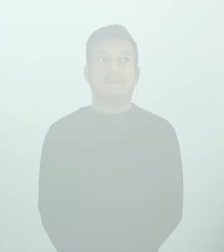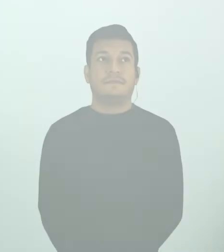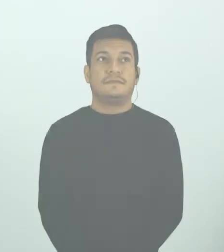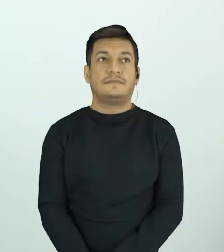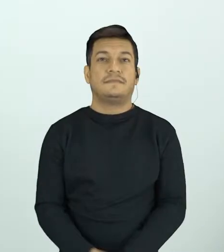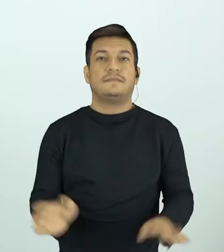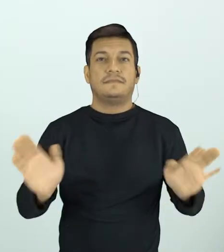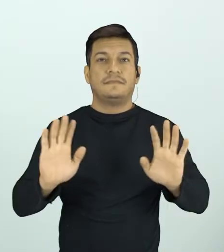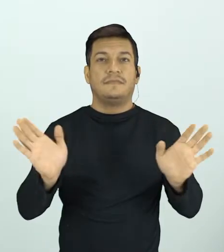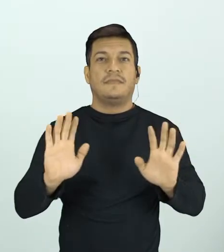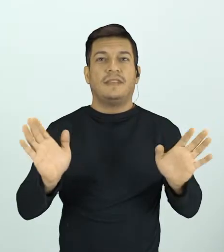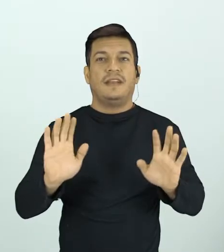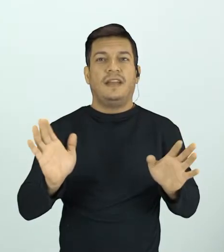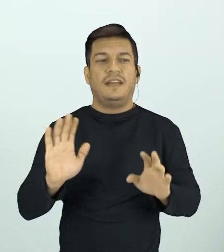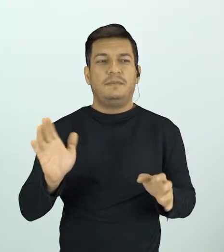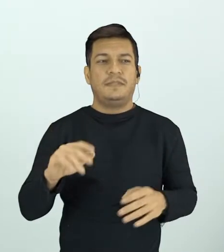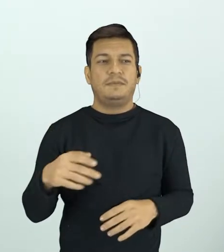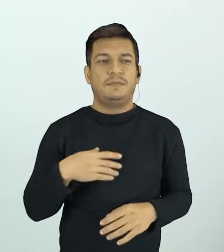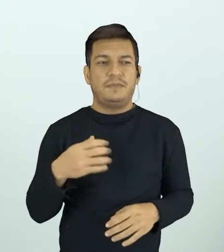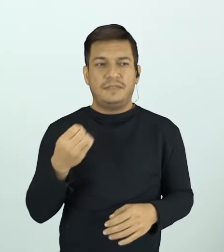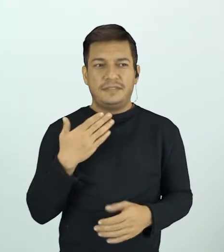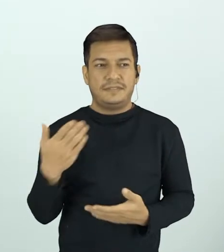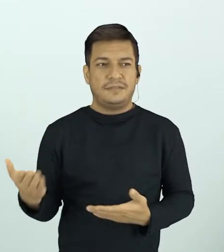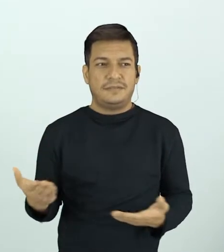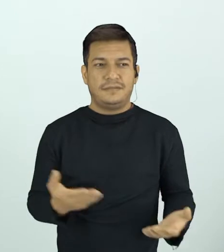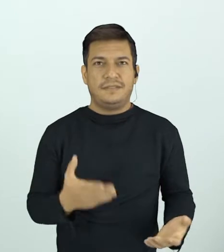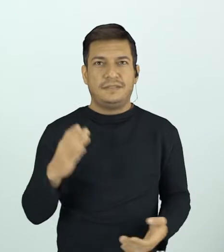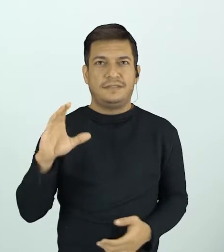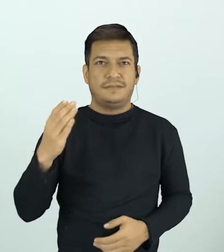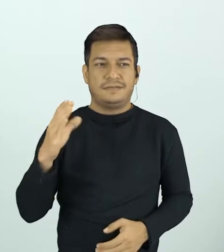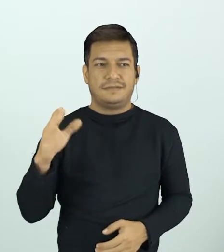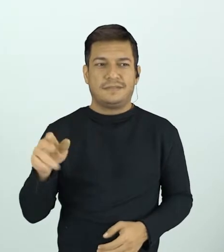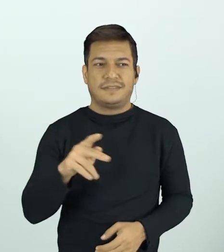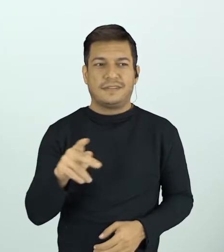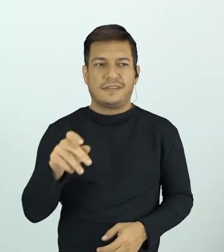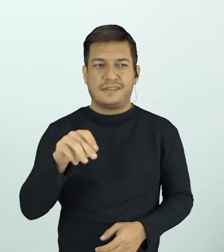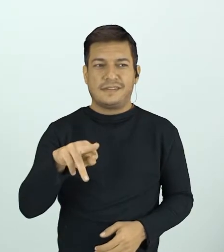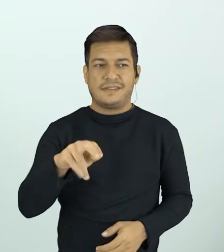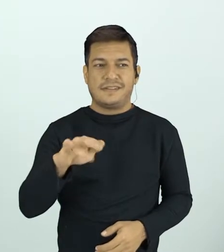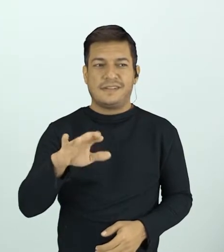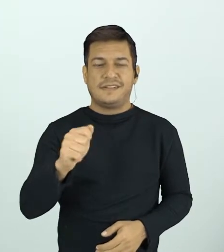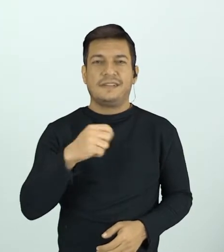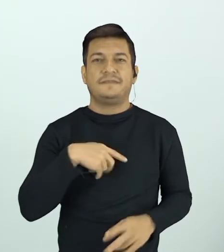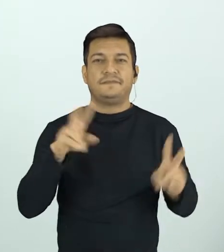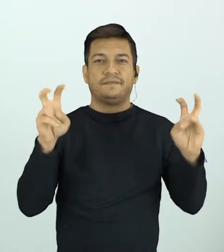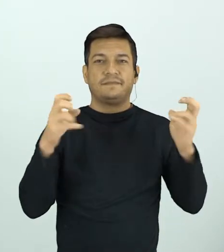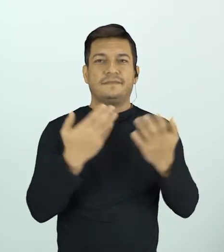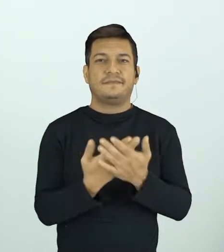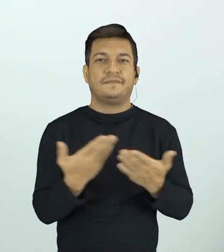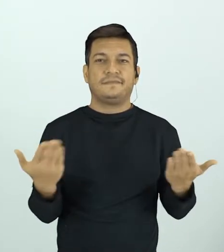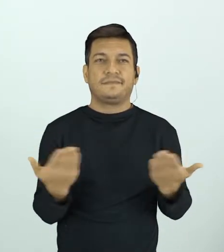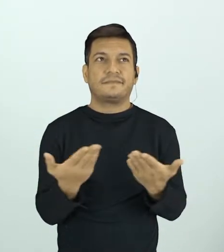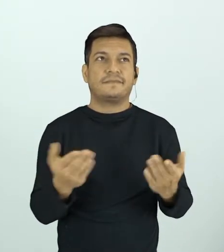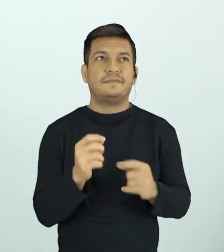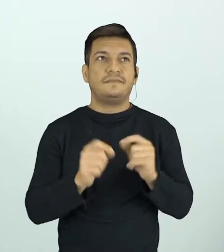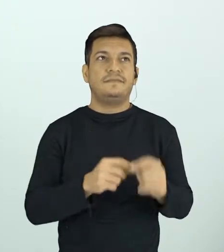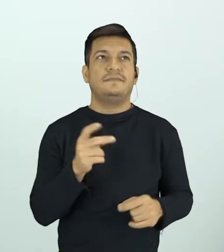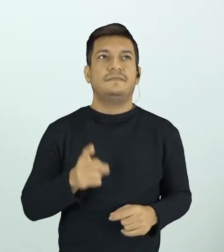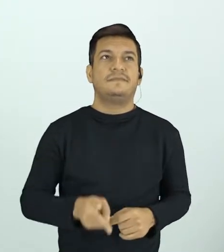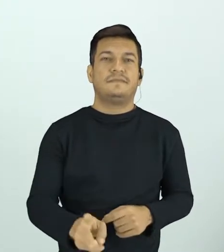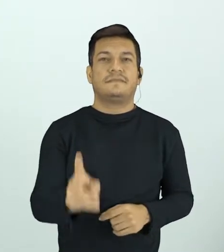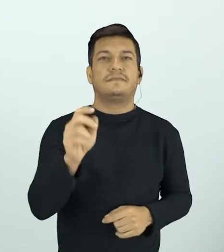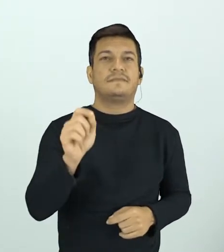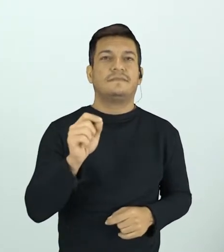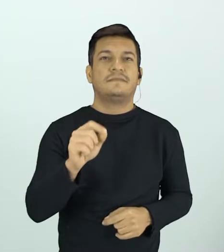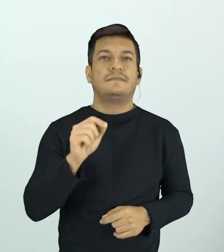Oi pessoal, sejam bem-vindos à aula de ciências. Eu sou professora Márcia e o tema da nossa aula de hoje é uma continuação